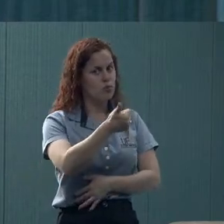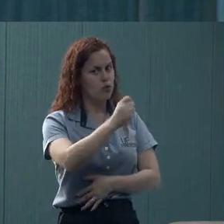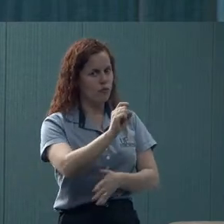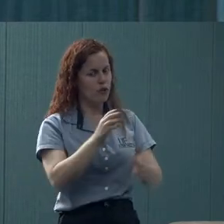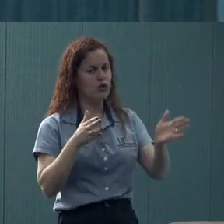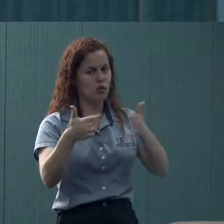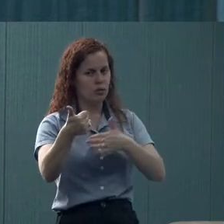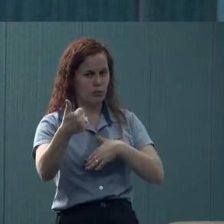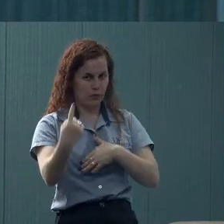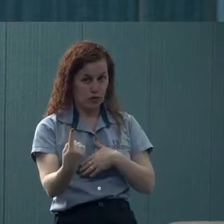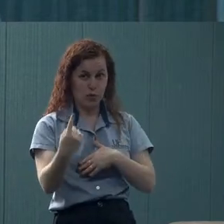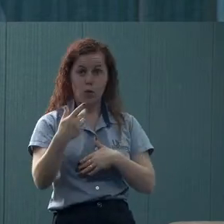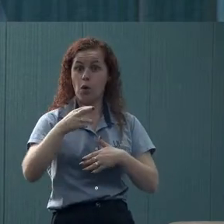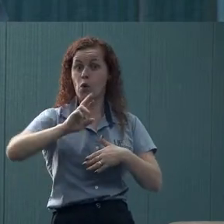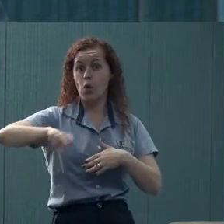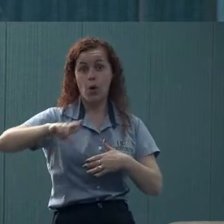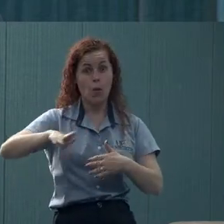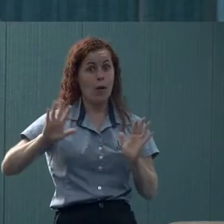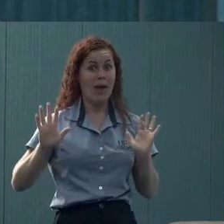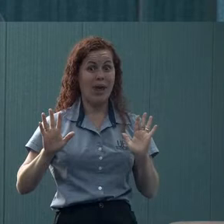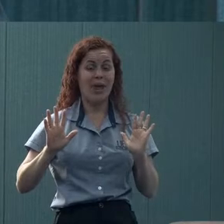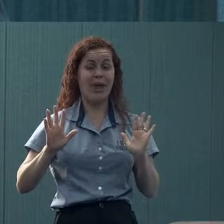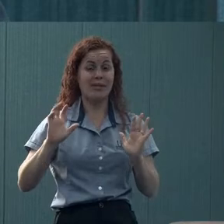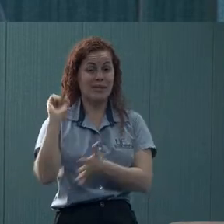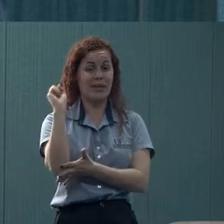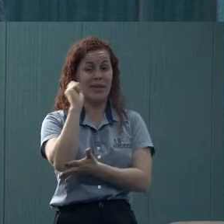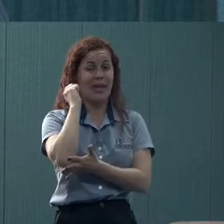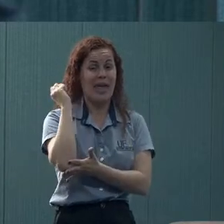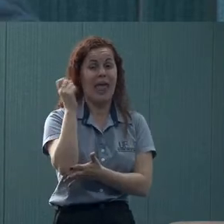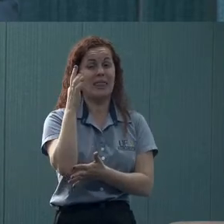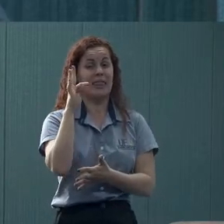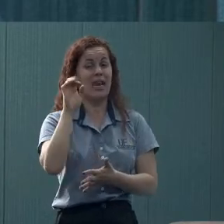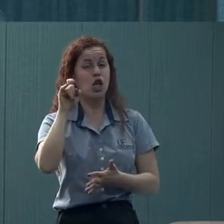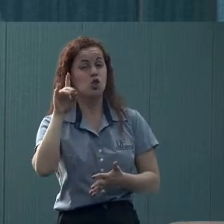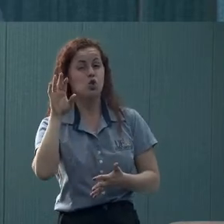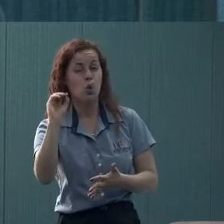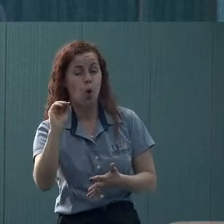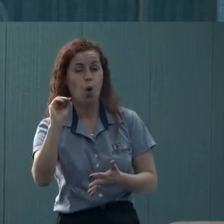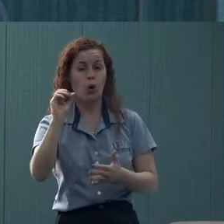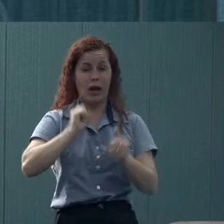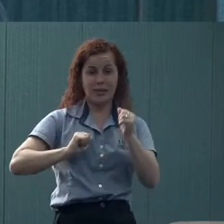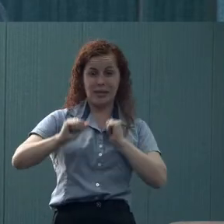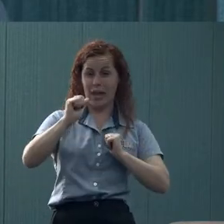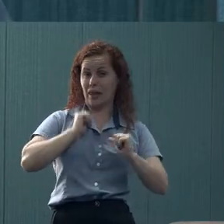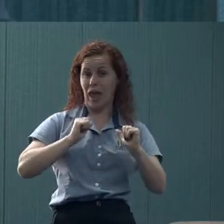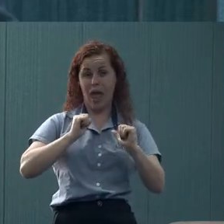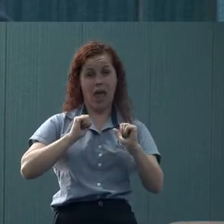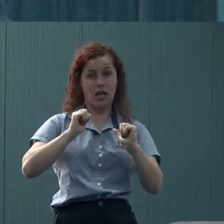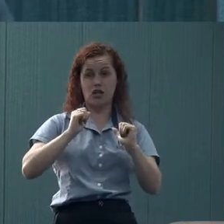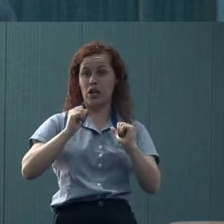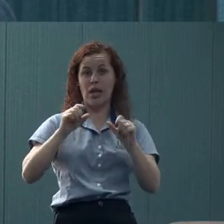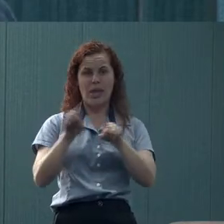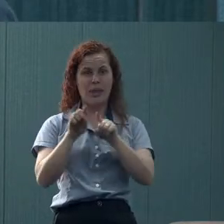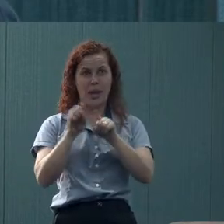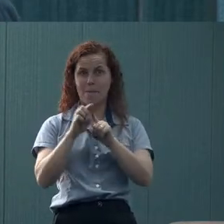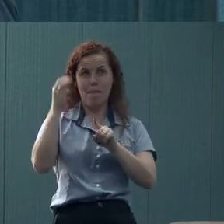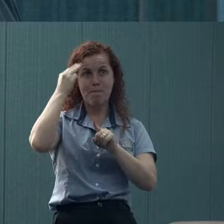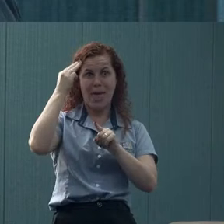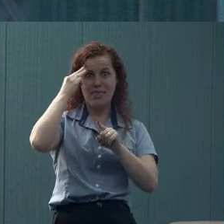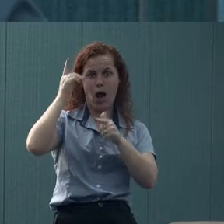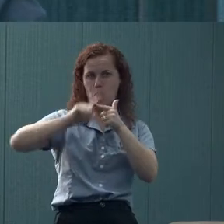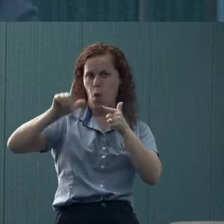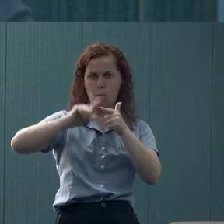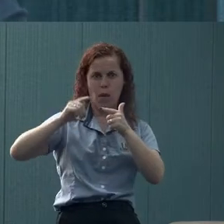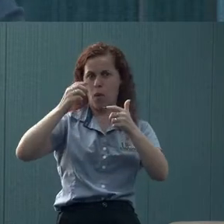transtorno de ansiedade. Não vejo que há uma epidemia de transtornos mentais, como algumas pessoas falam. Existe